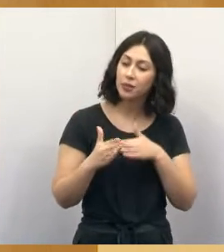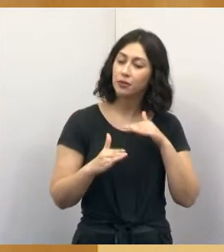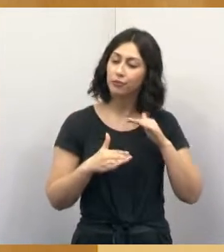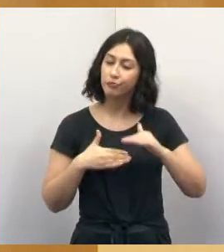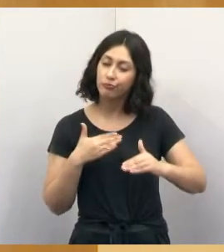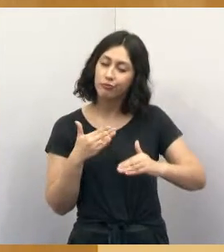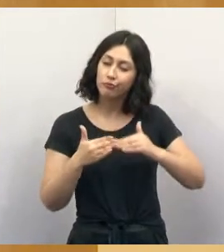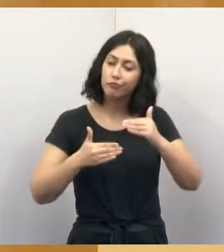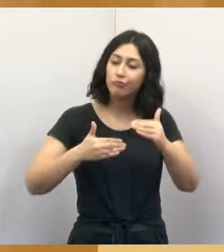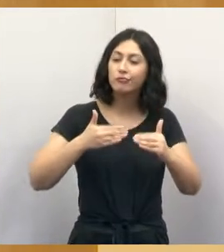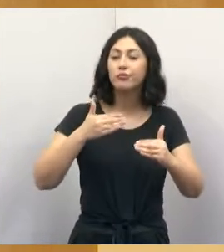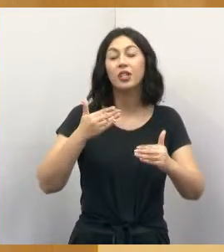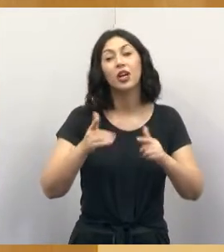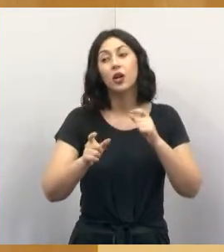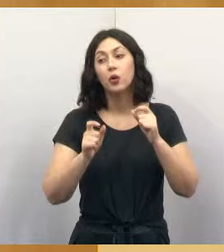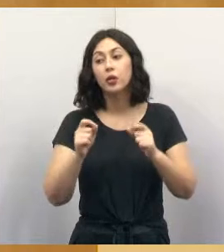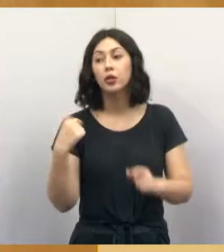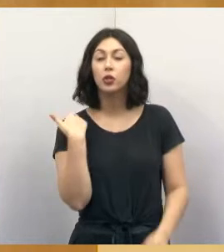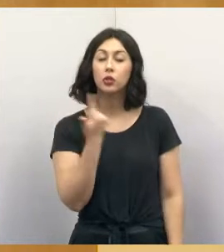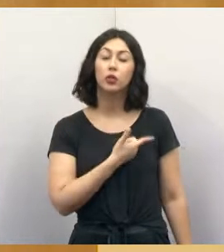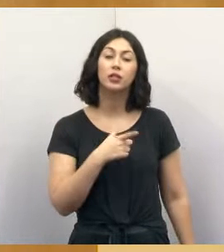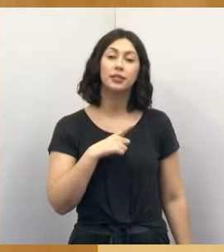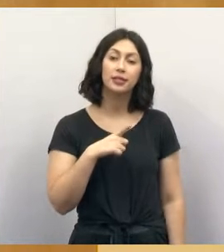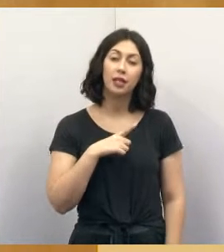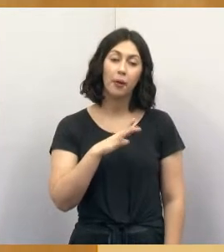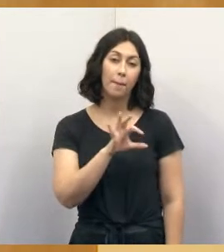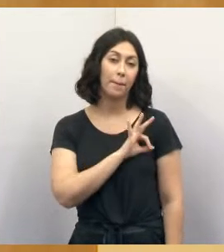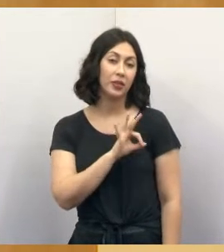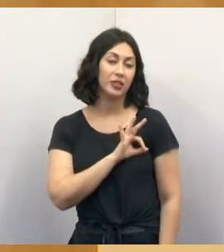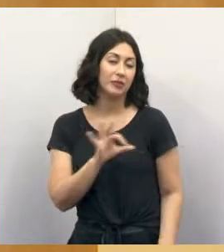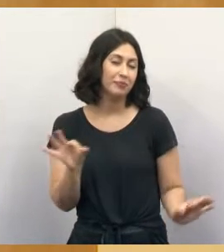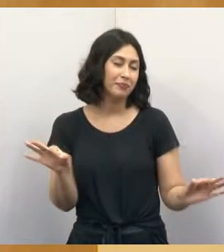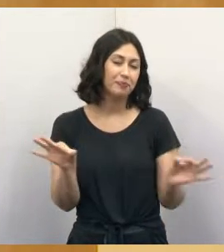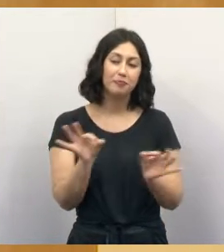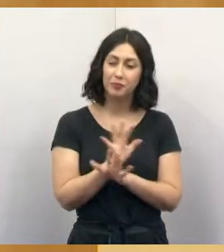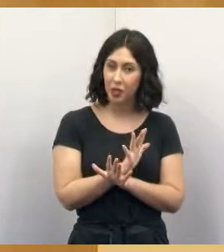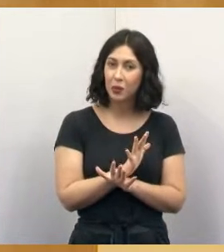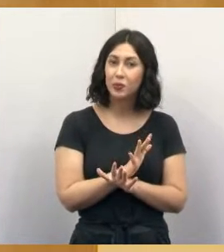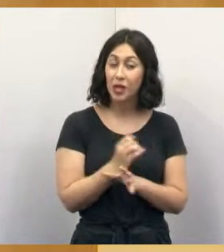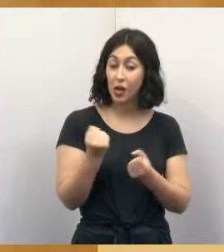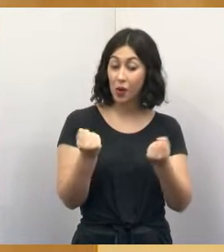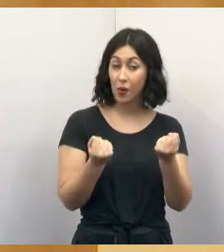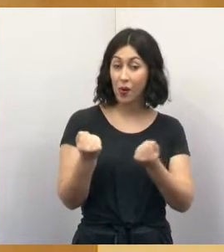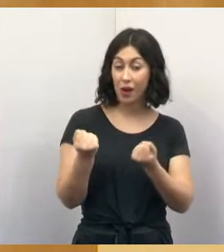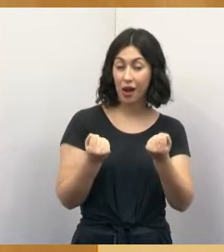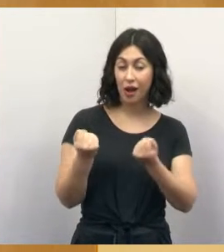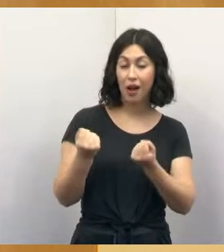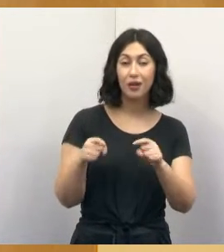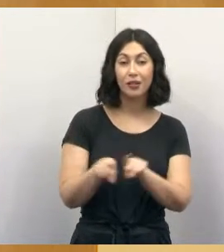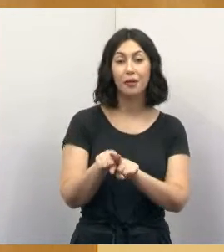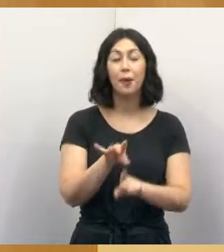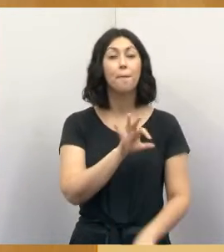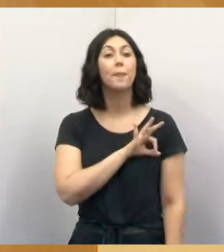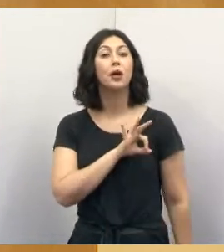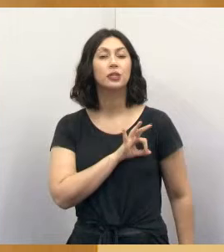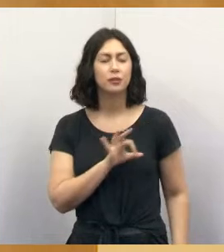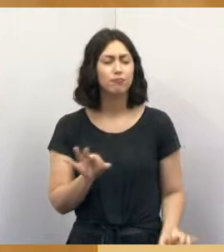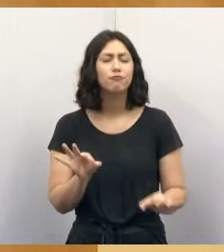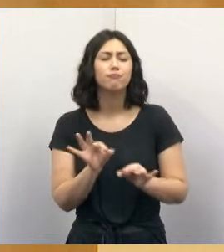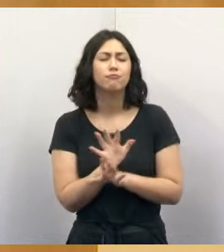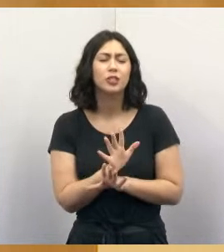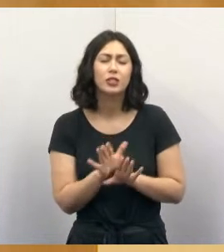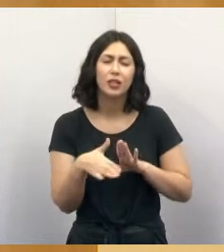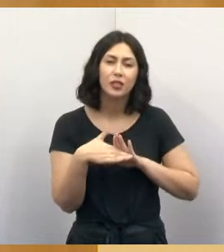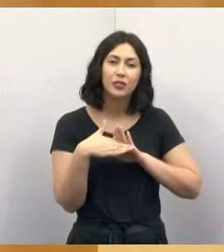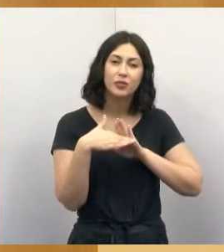devagar na cidade, que é, nós já temos aí a GCM equipada com uma viatura e policiais dispostos a